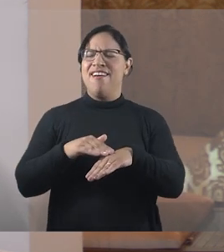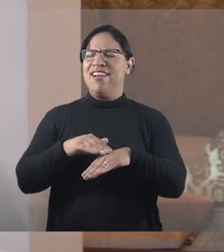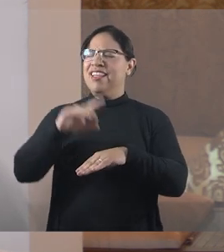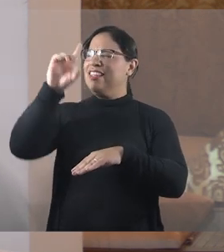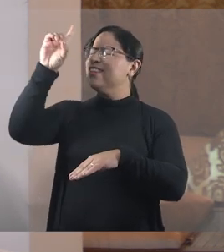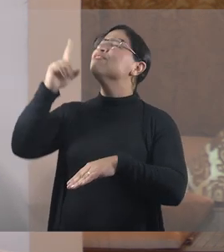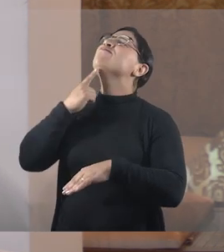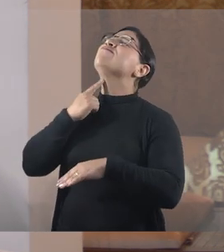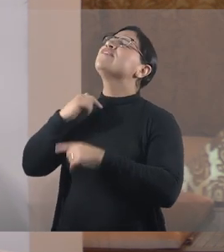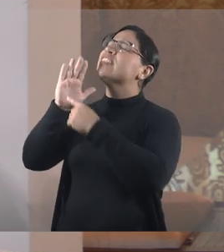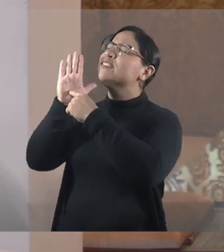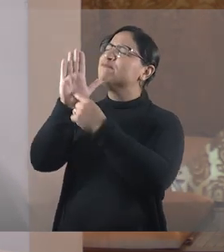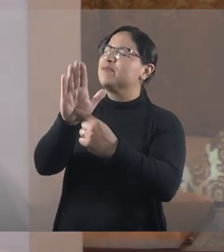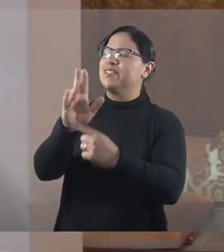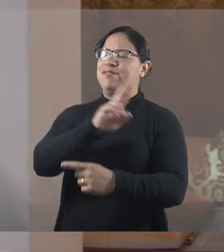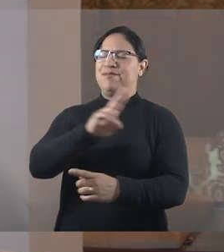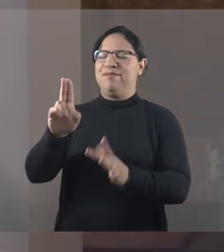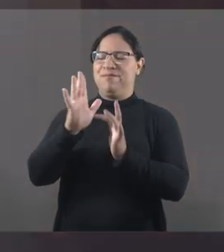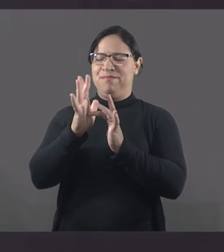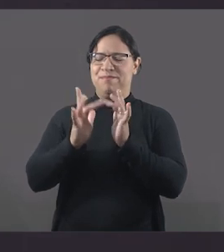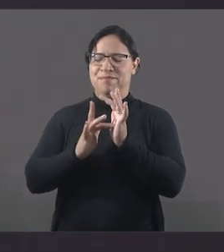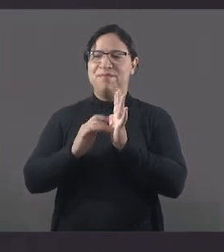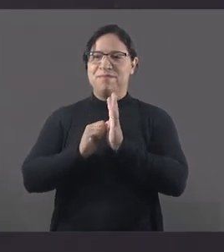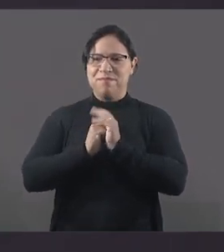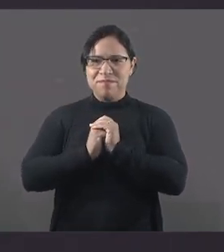nós. Em nome de Jesus. Amém.